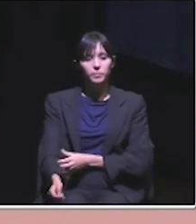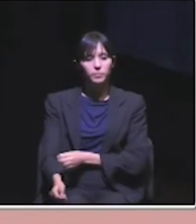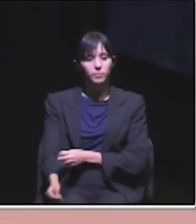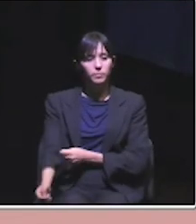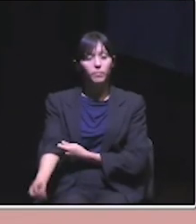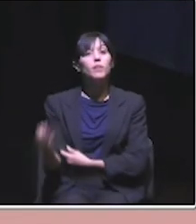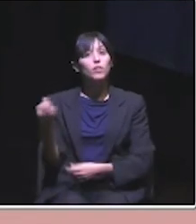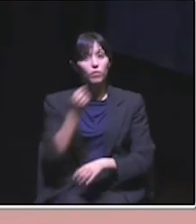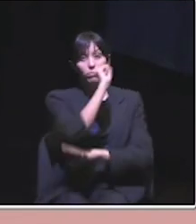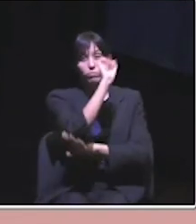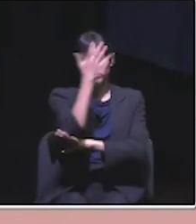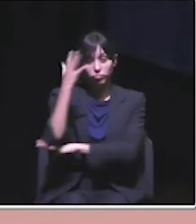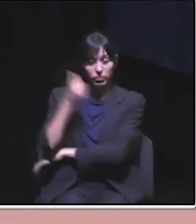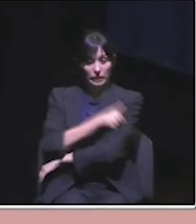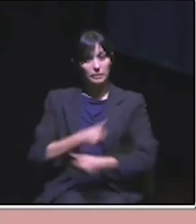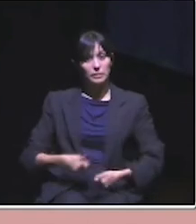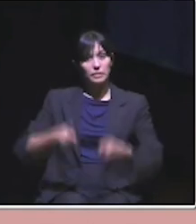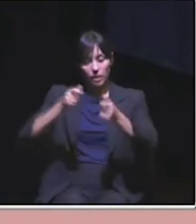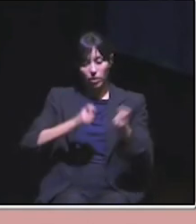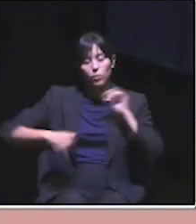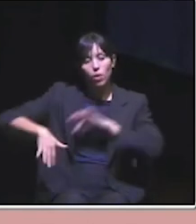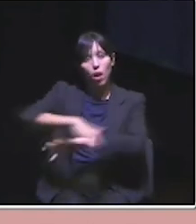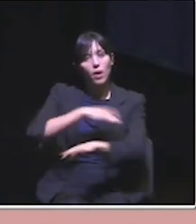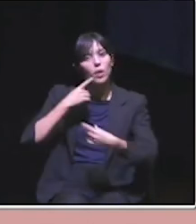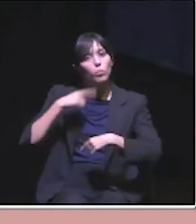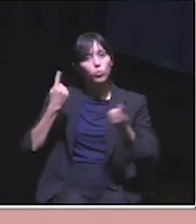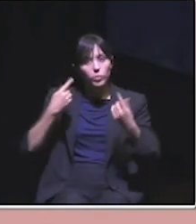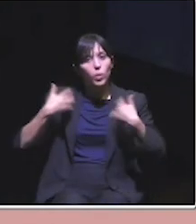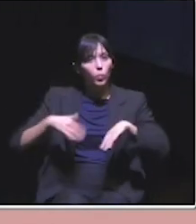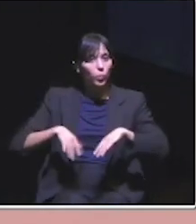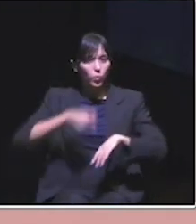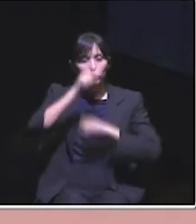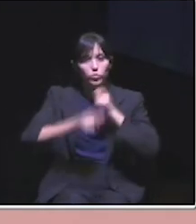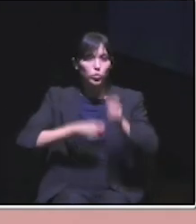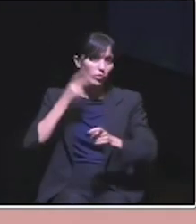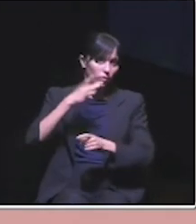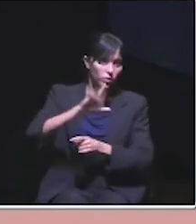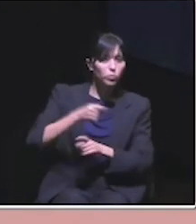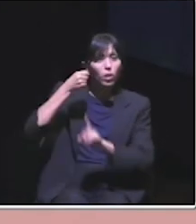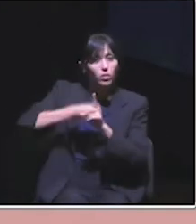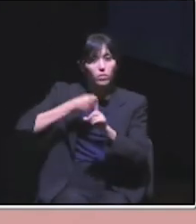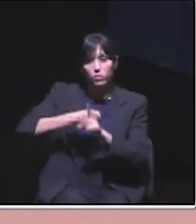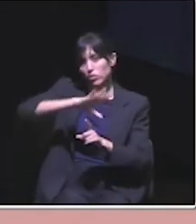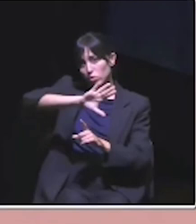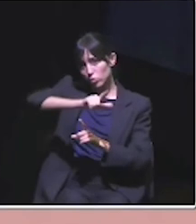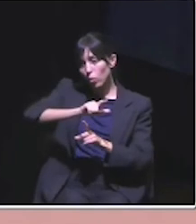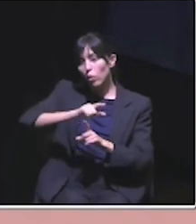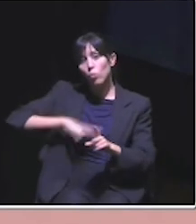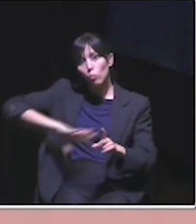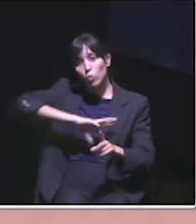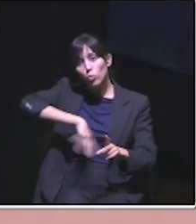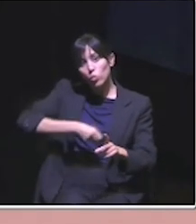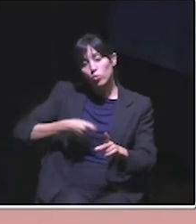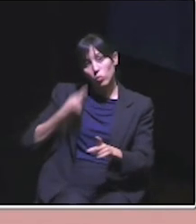Aliás, arborização da cidade, a transformação do espaço público é uma exigência cada vez maior dos cidadãos e dos ativistas, em Lisboa e um pouco por todo o mundo. Mostram